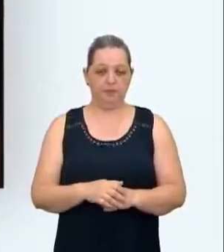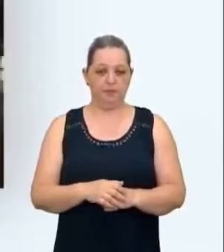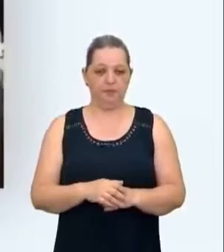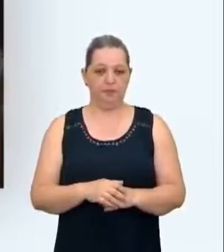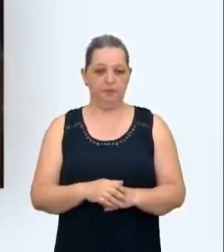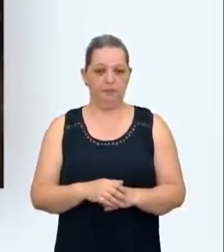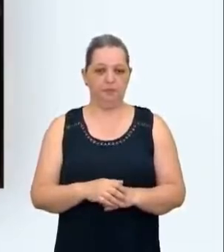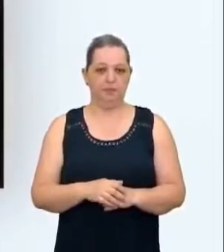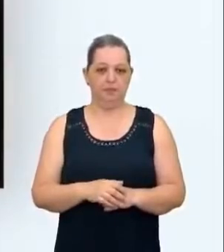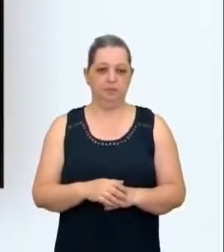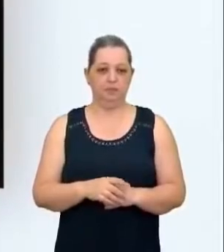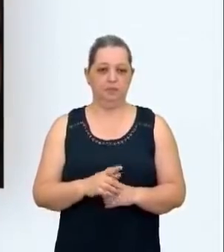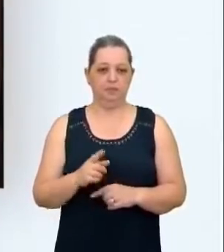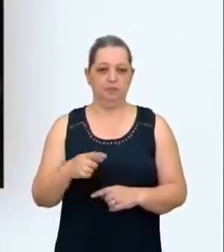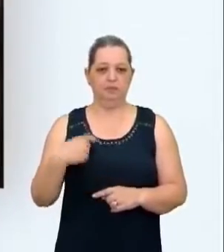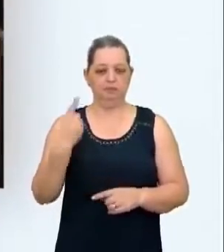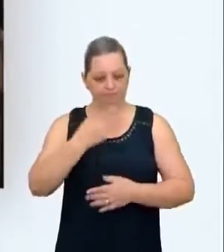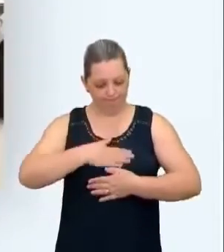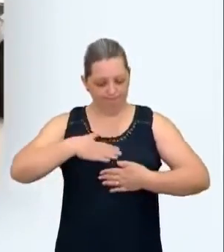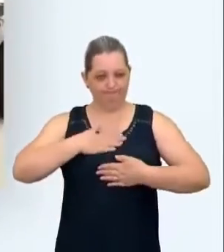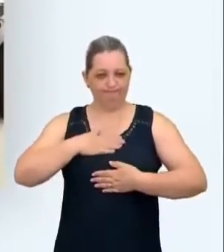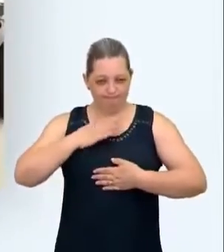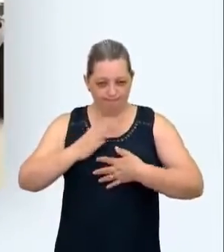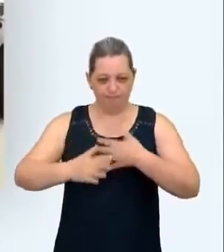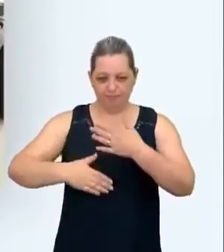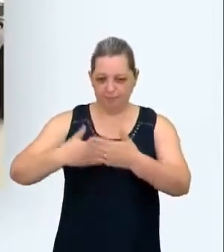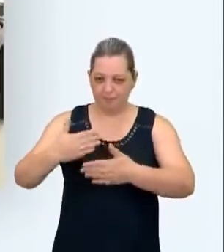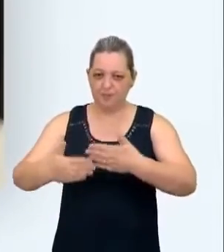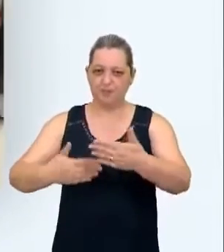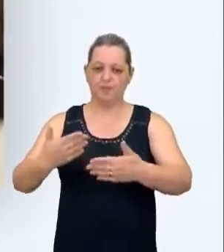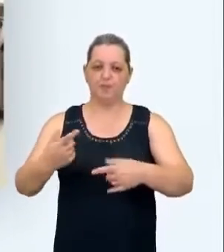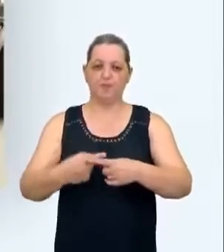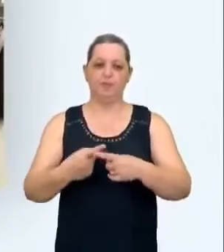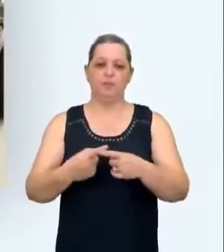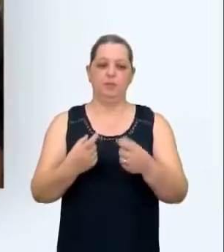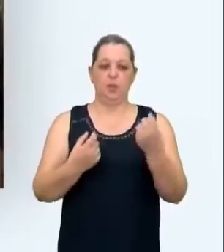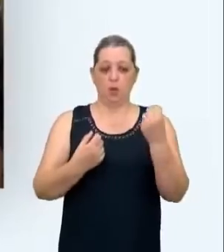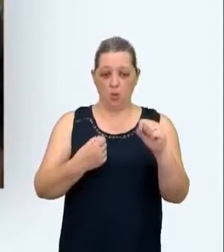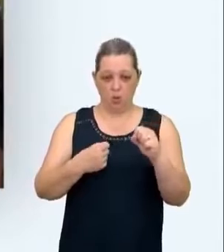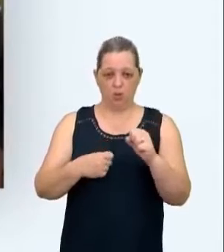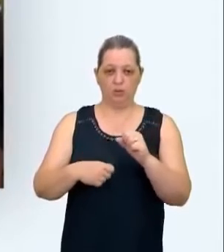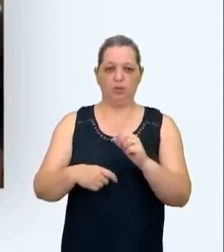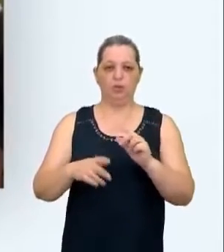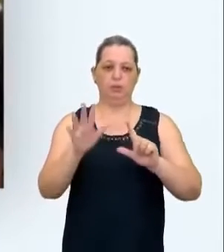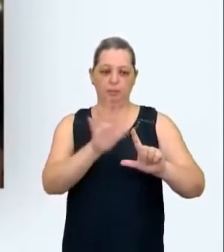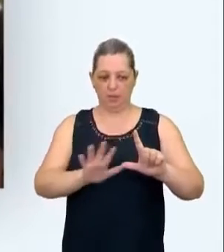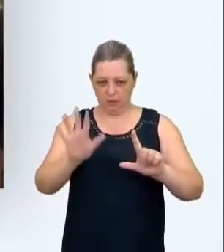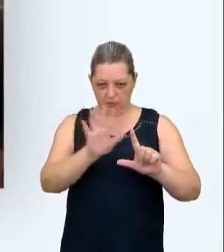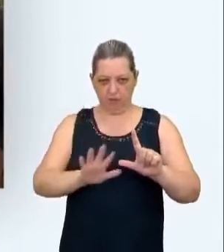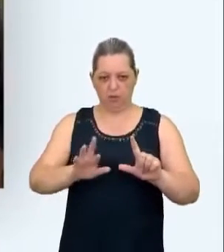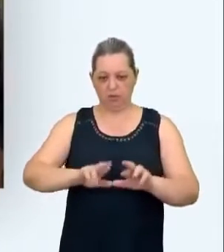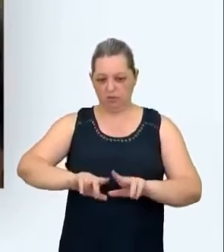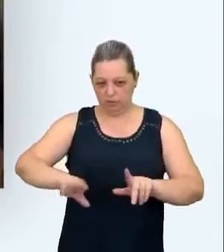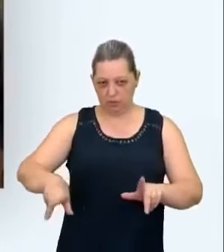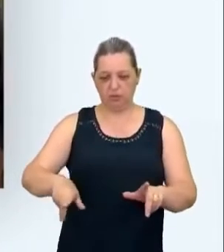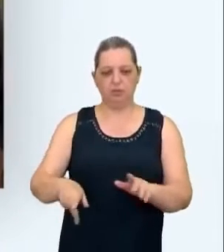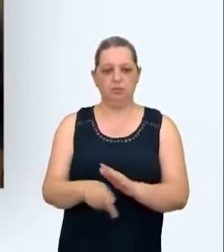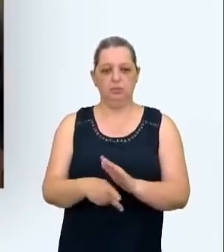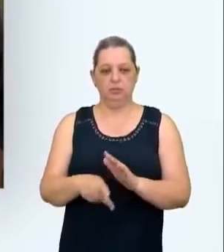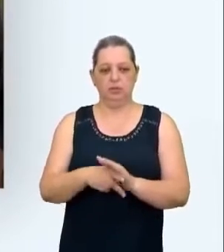Estamos muito satisfeitos com o nosso progresso. Temos oito plataformas diferentes que já são usadas em 132 países.